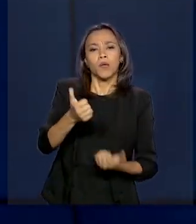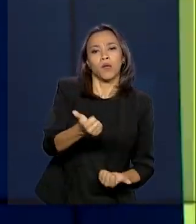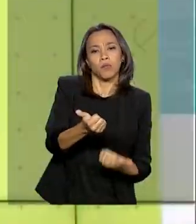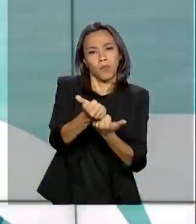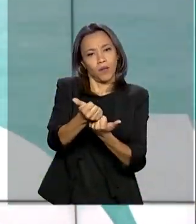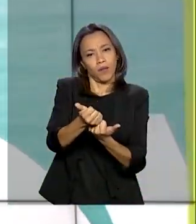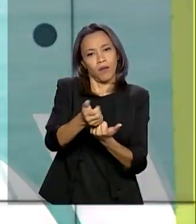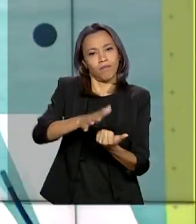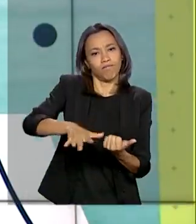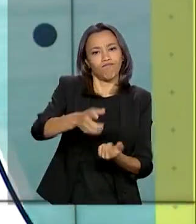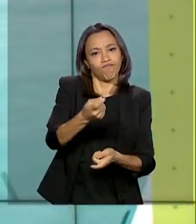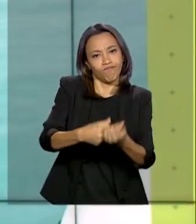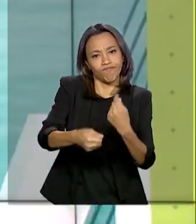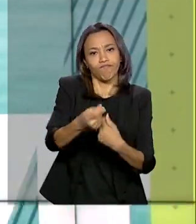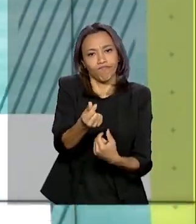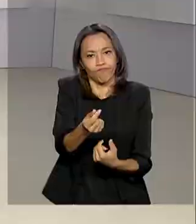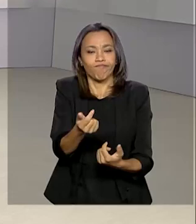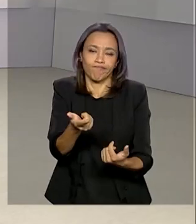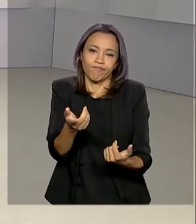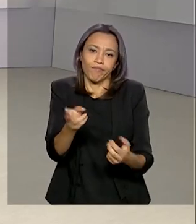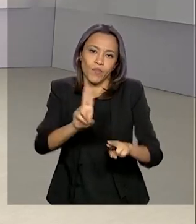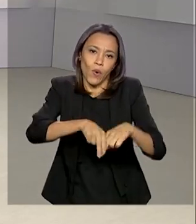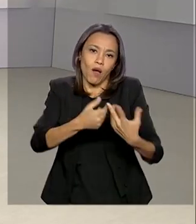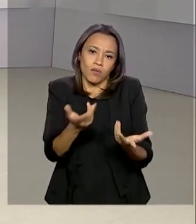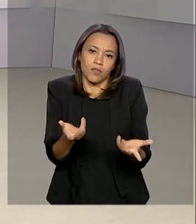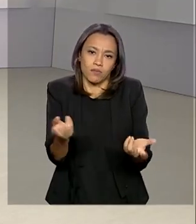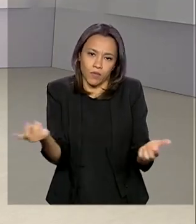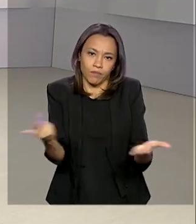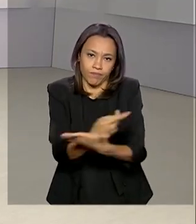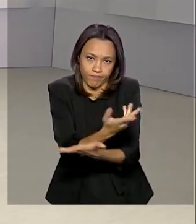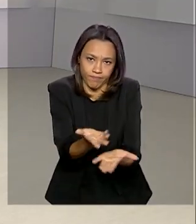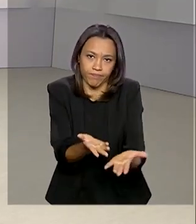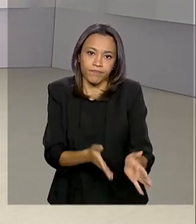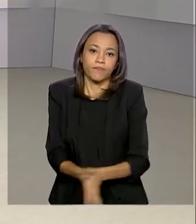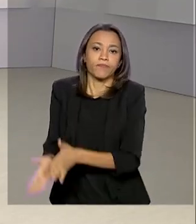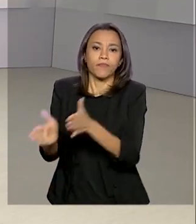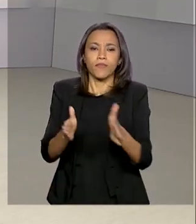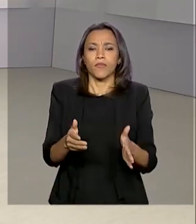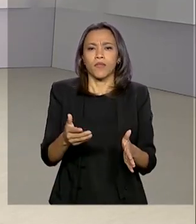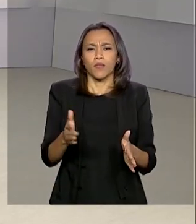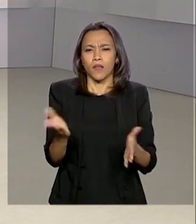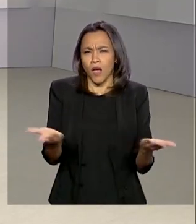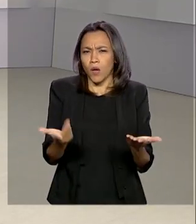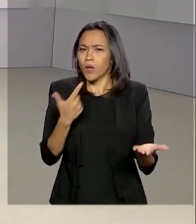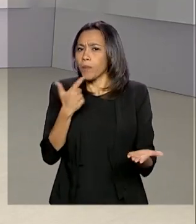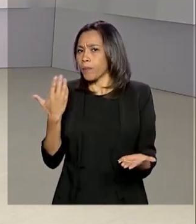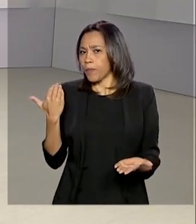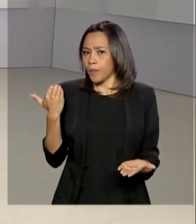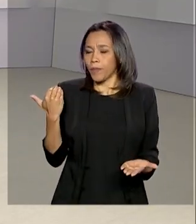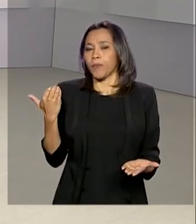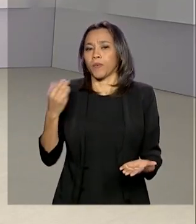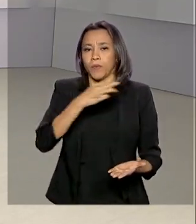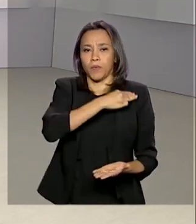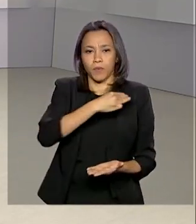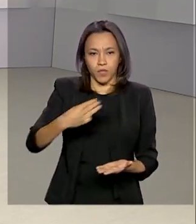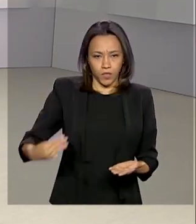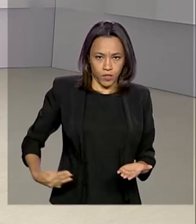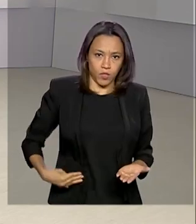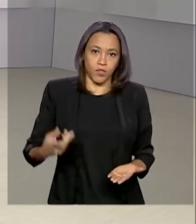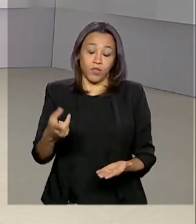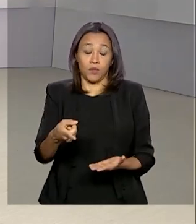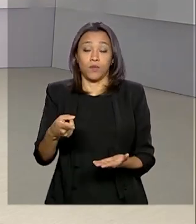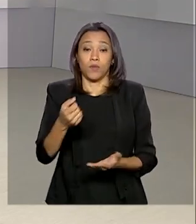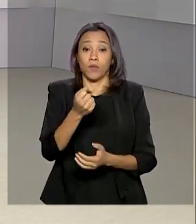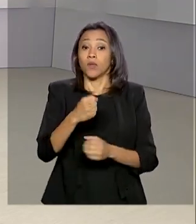econômico no enfrentamento à crise. Agora há pouco, pelas redes sociais, o ministro do Meio Ambiente, Ricardo Salles,